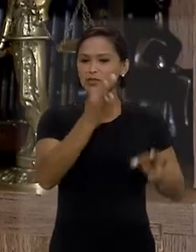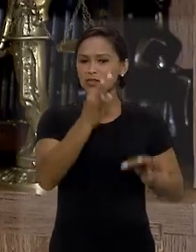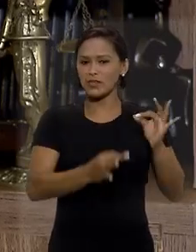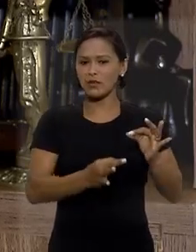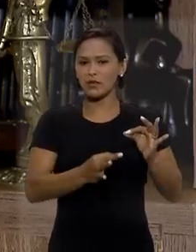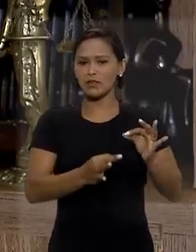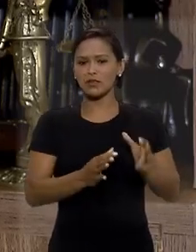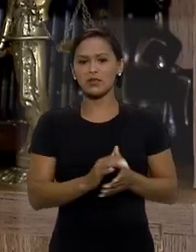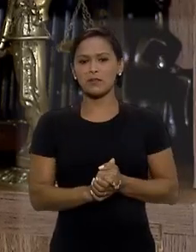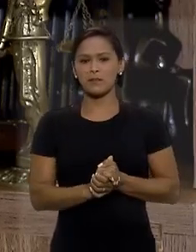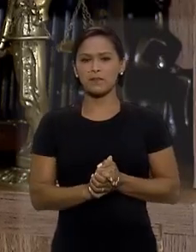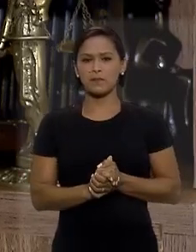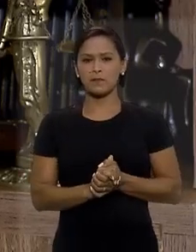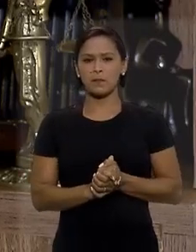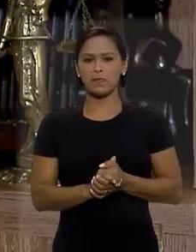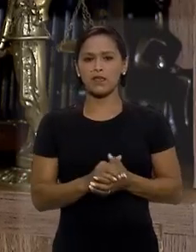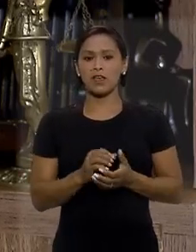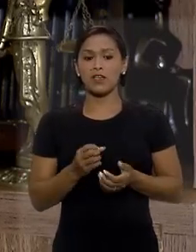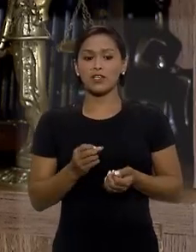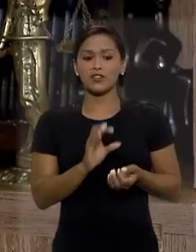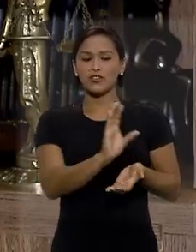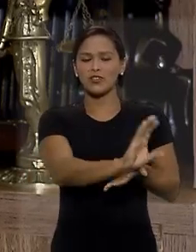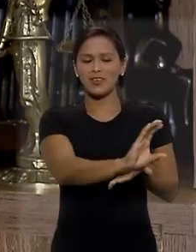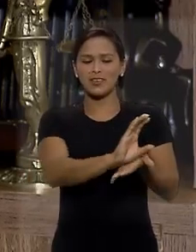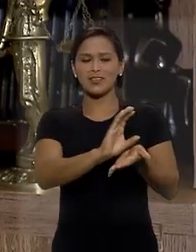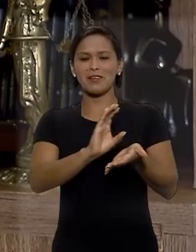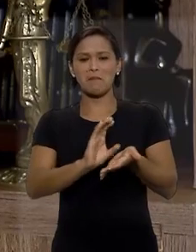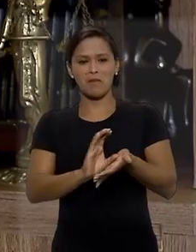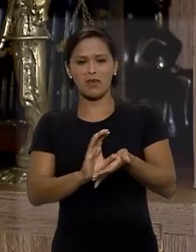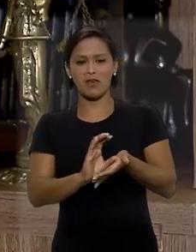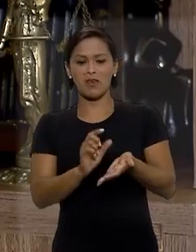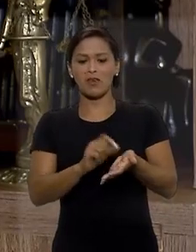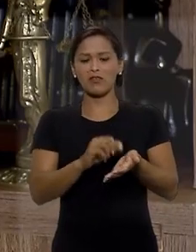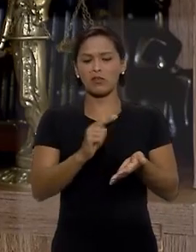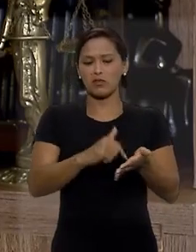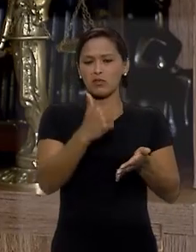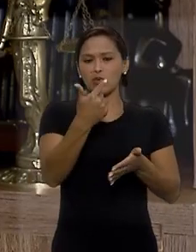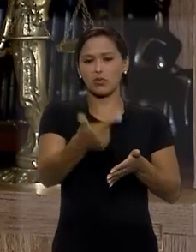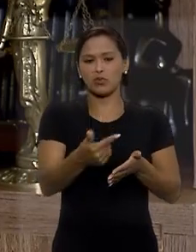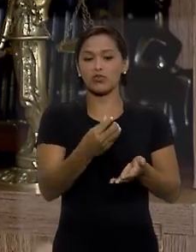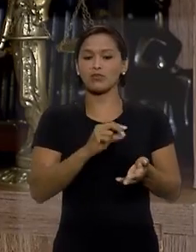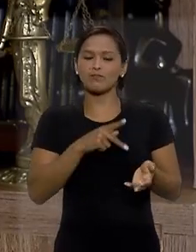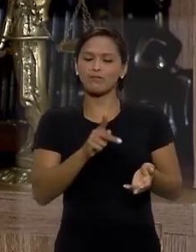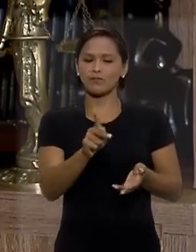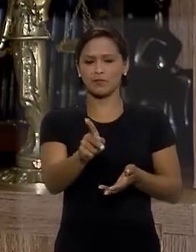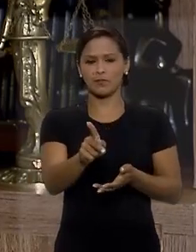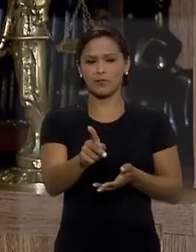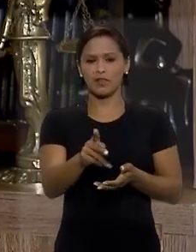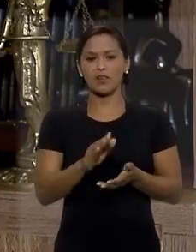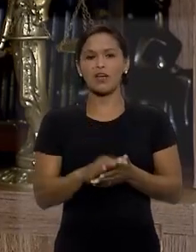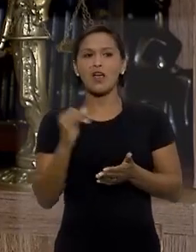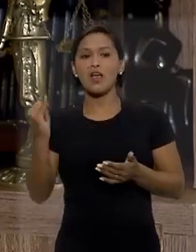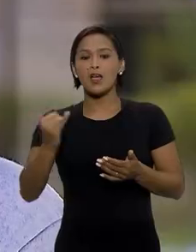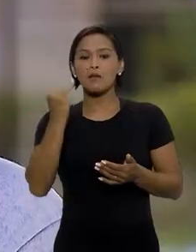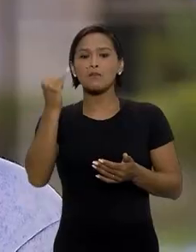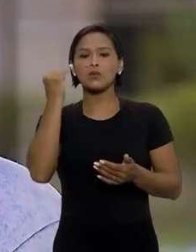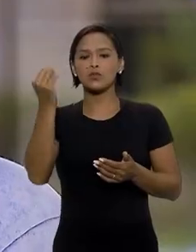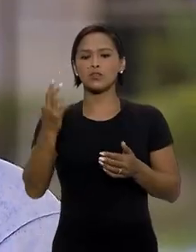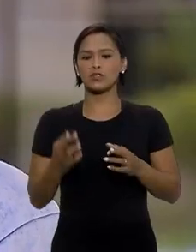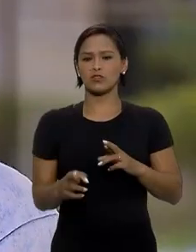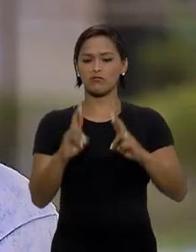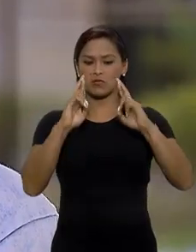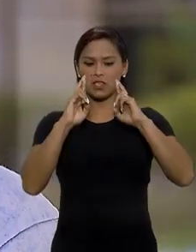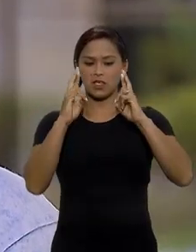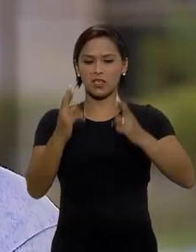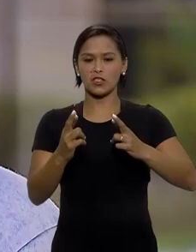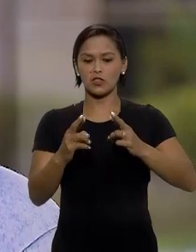jurídico, seja, judicialmente reconhecido, de receber um pensionamento, inclusive vitalício. Eu acho muito